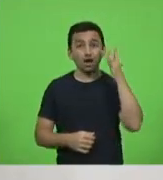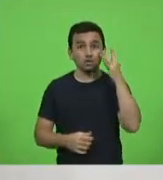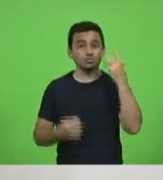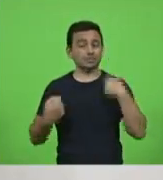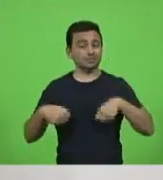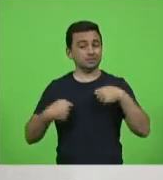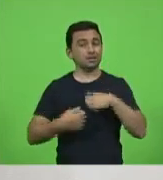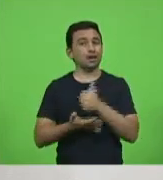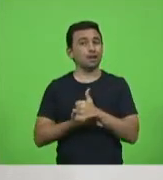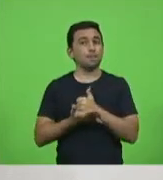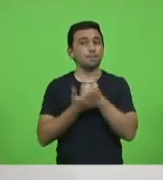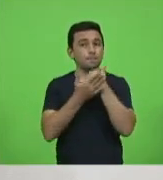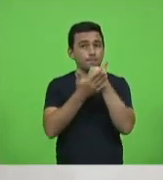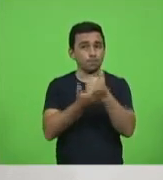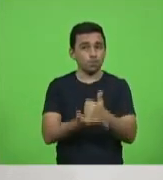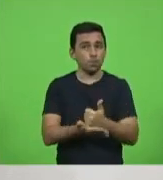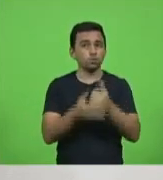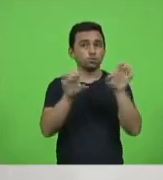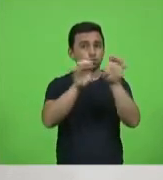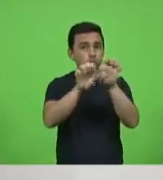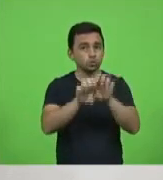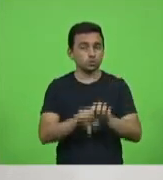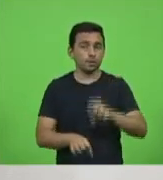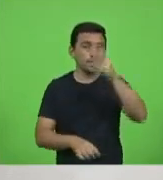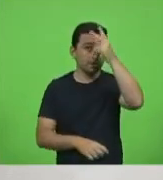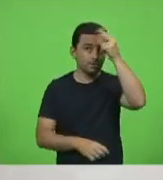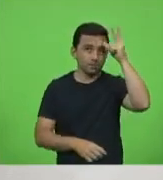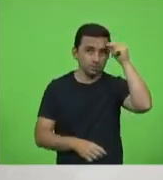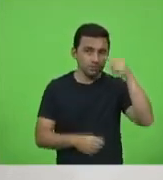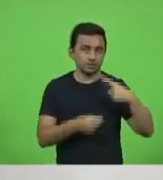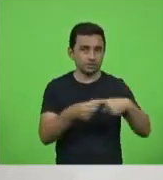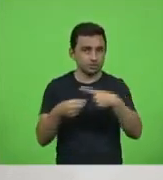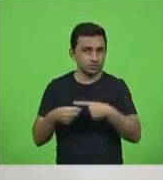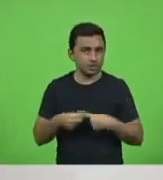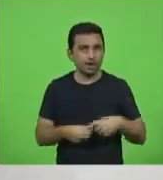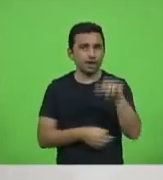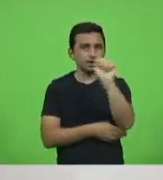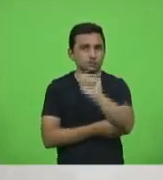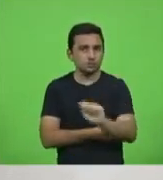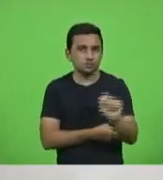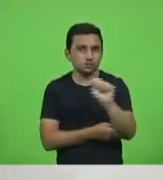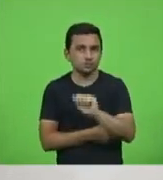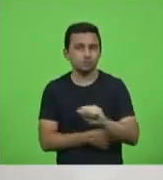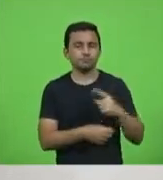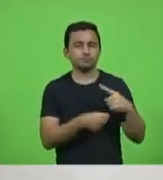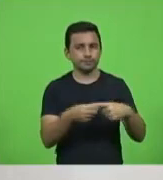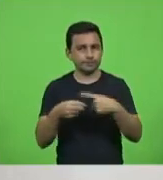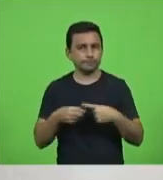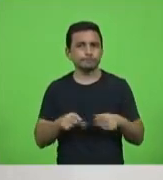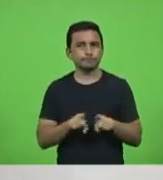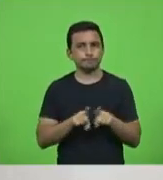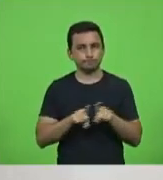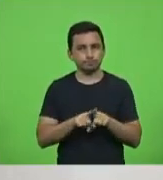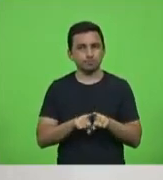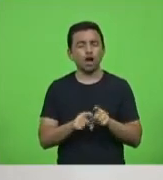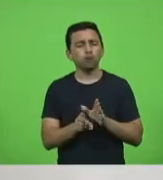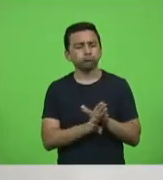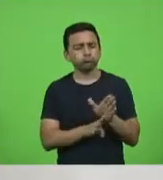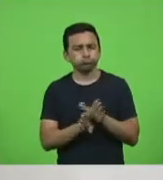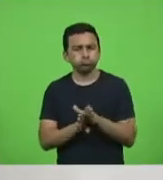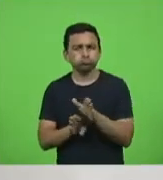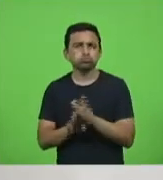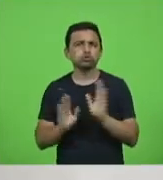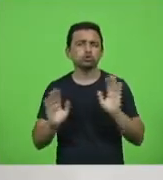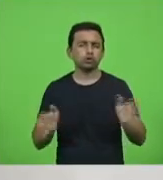da estrutura das prefeituras municipais e das associações de municípios. Essa sugestão já foi encaminhada também ao